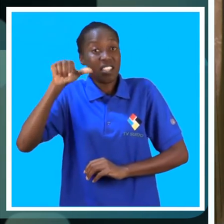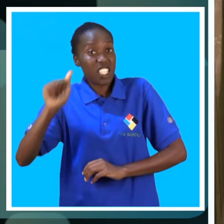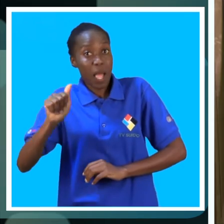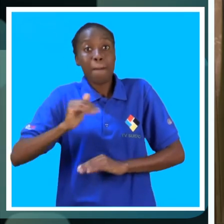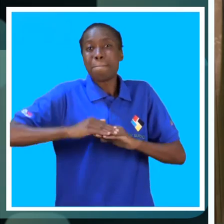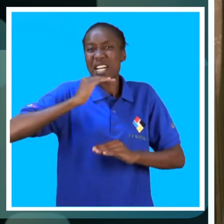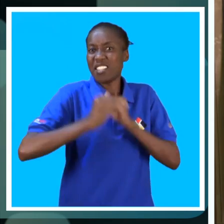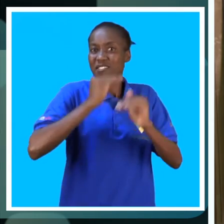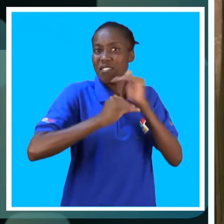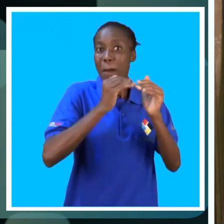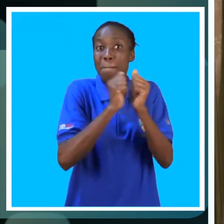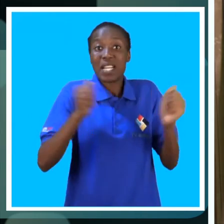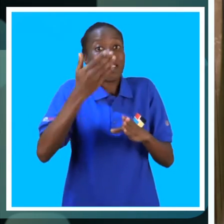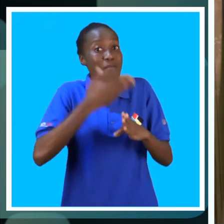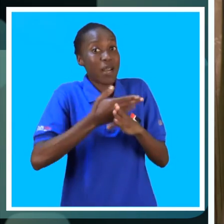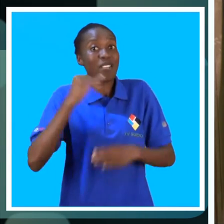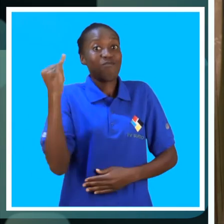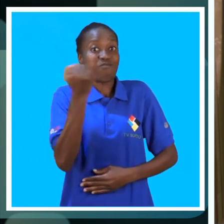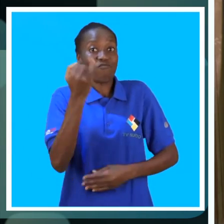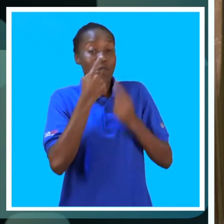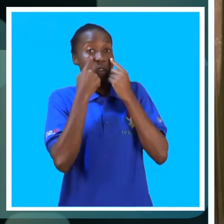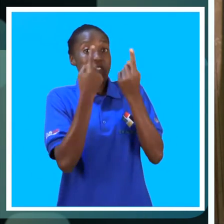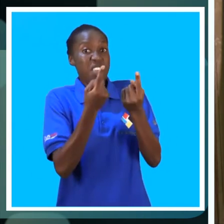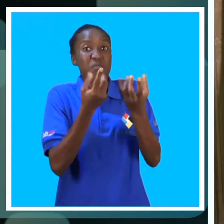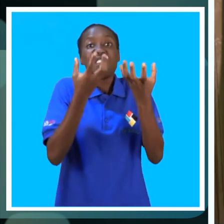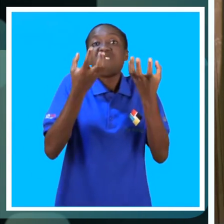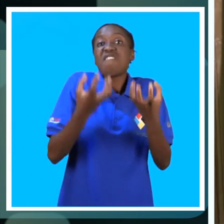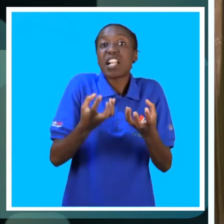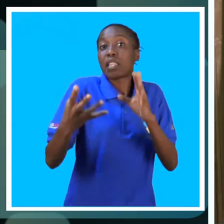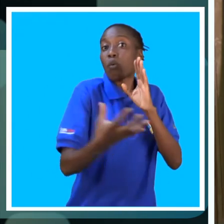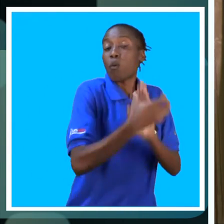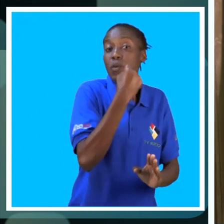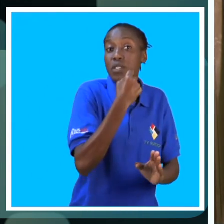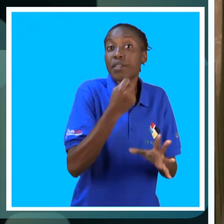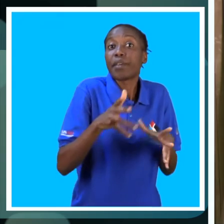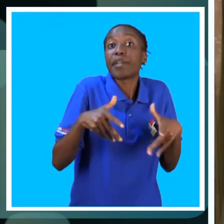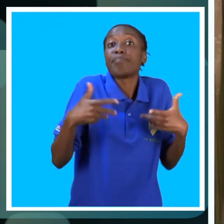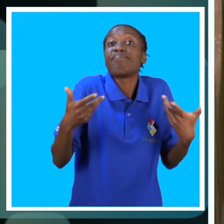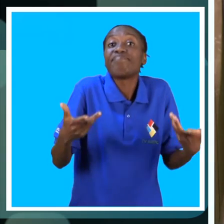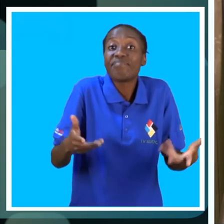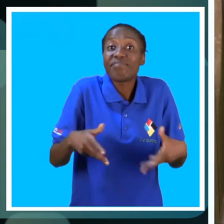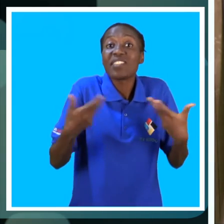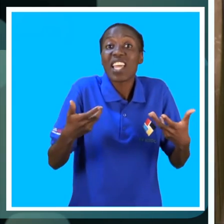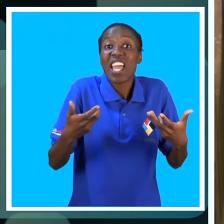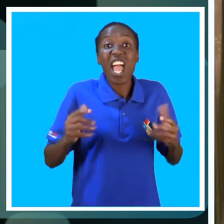mas a prática das instituições, vemos que elas ainda não conseguem